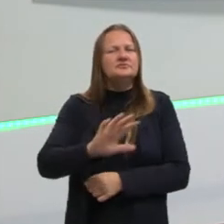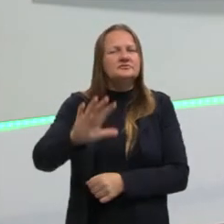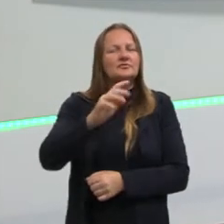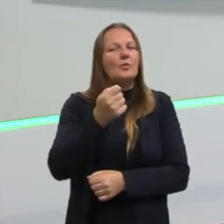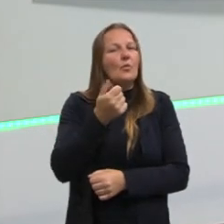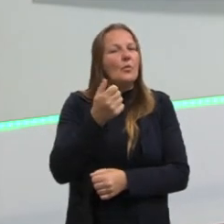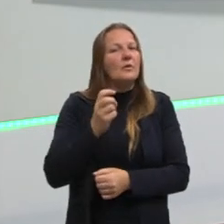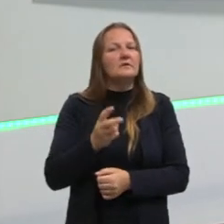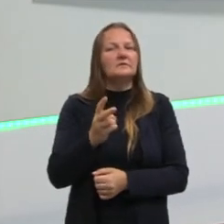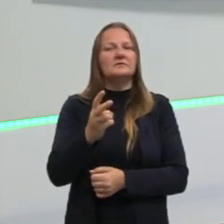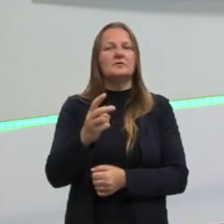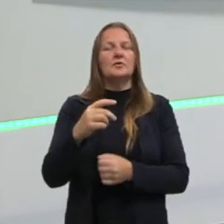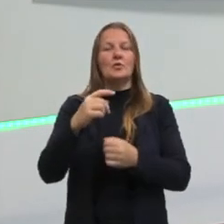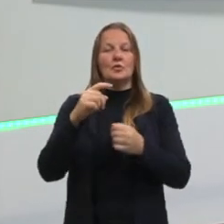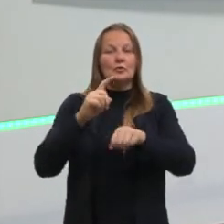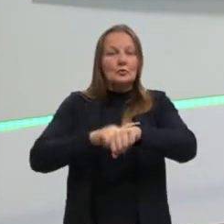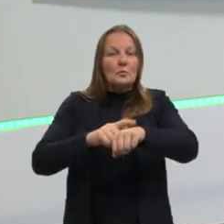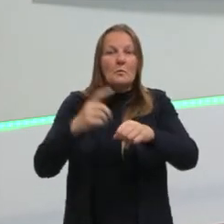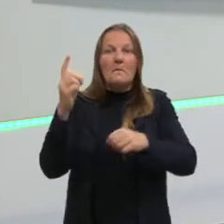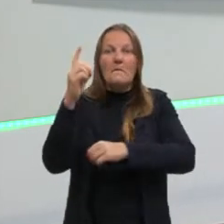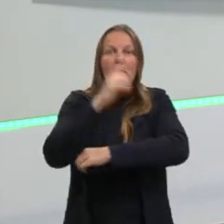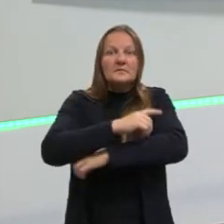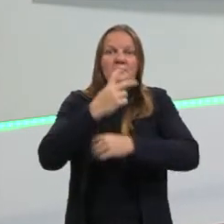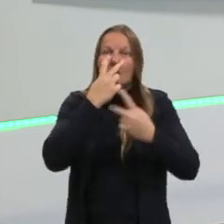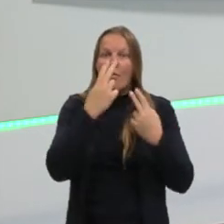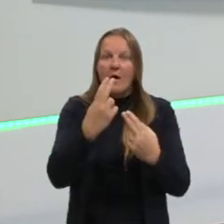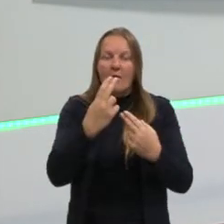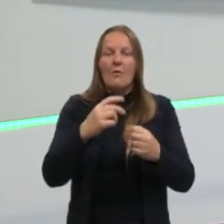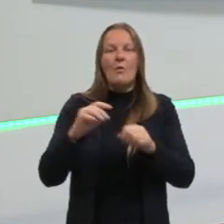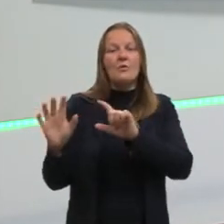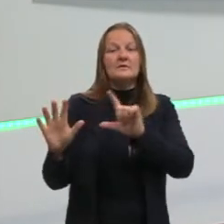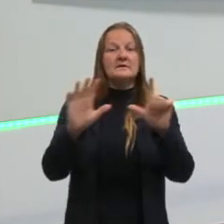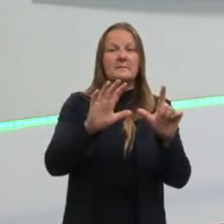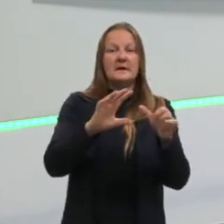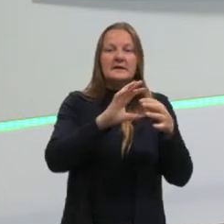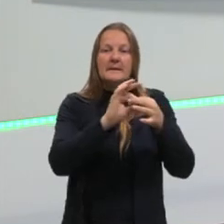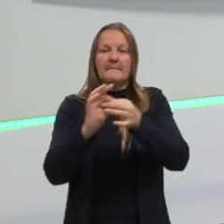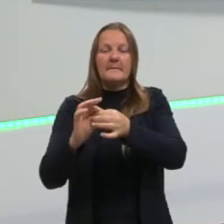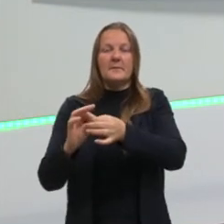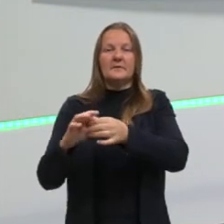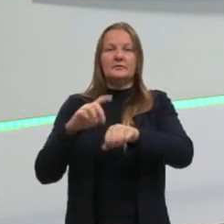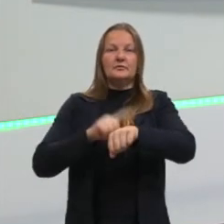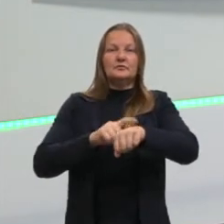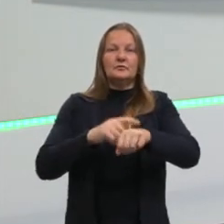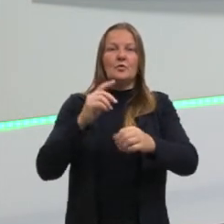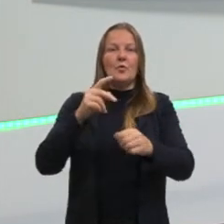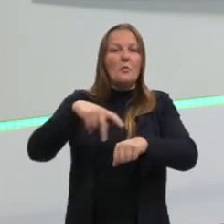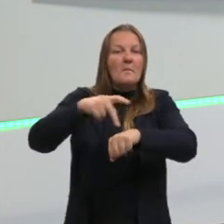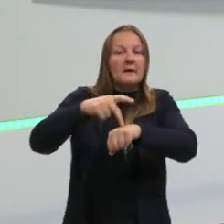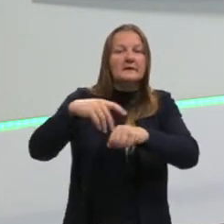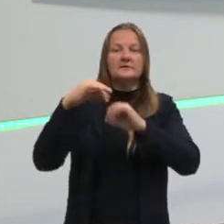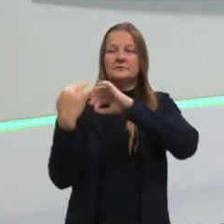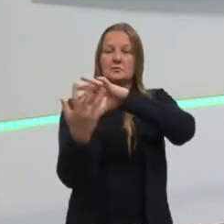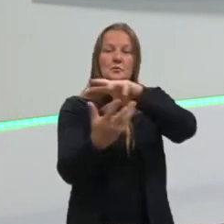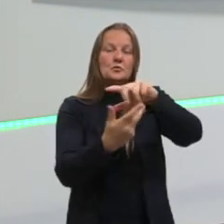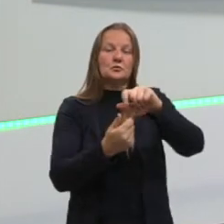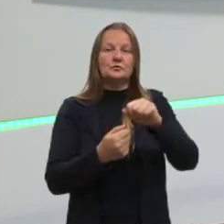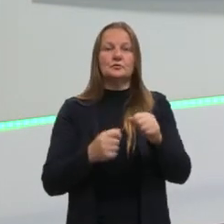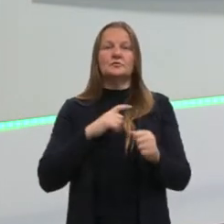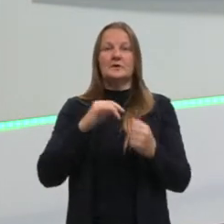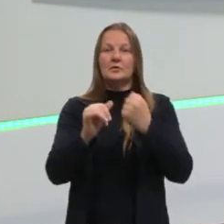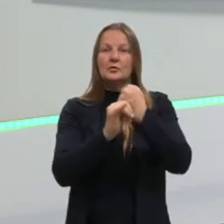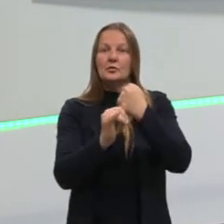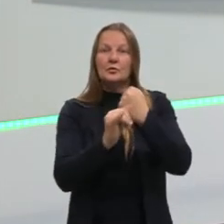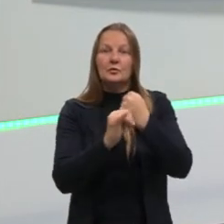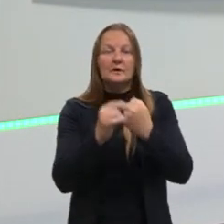ou do dia, ou da semana, alguma coisa ali que está acontecendo naquele momento no país ou no mundo. E elas vão